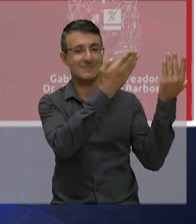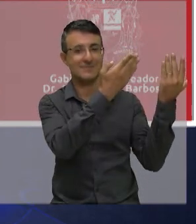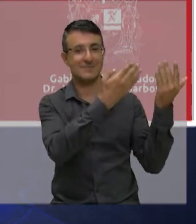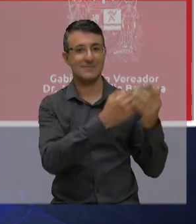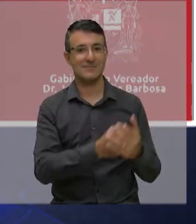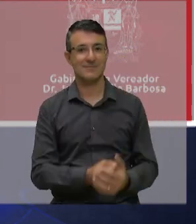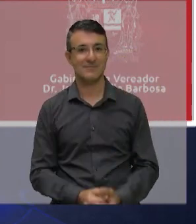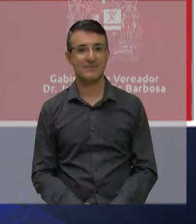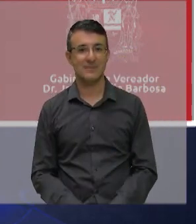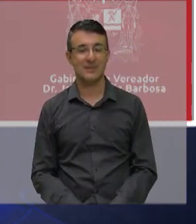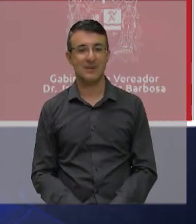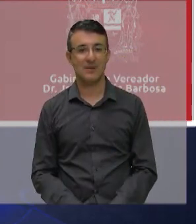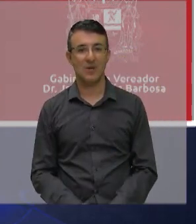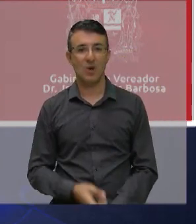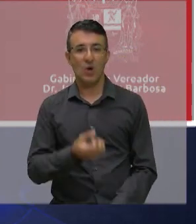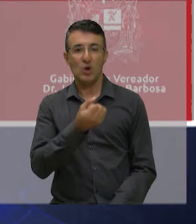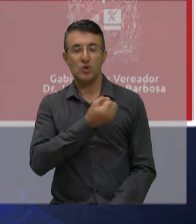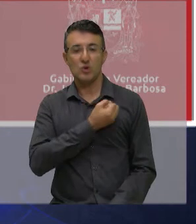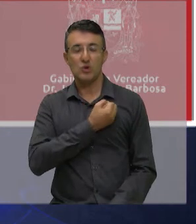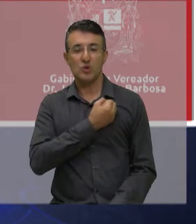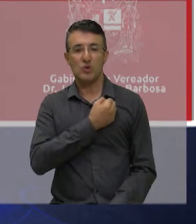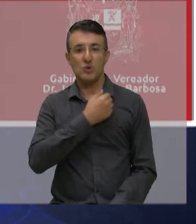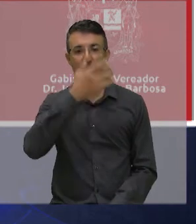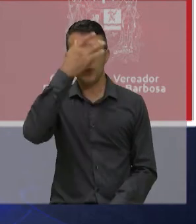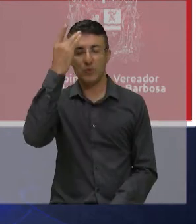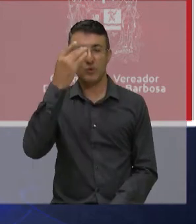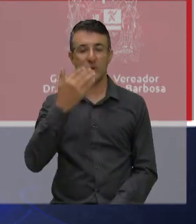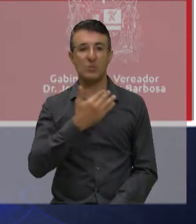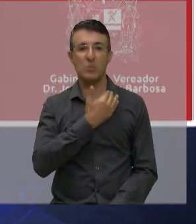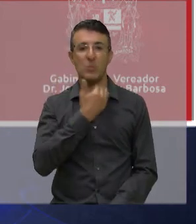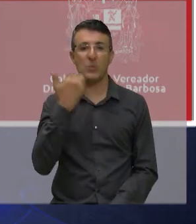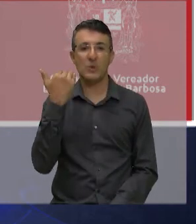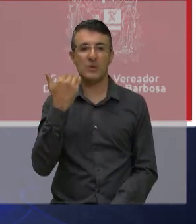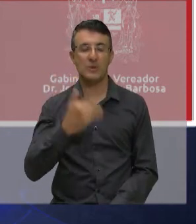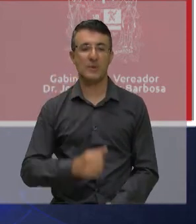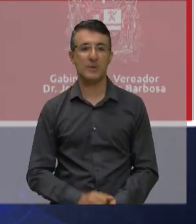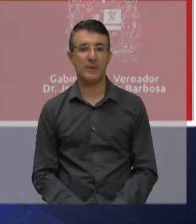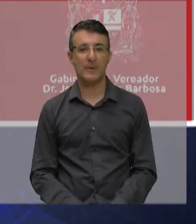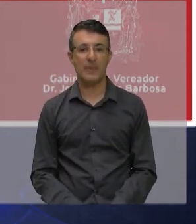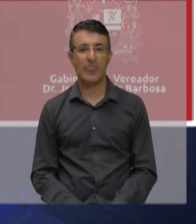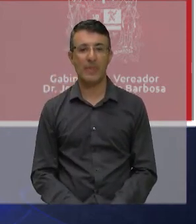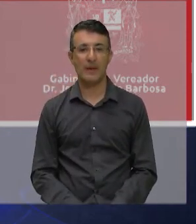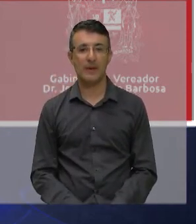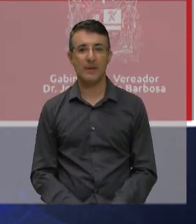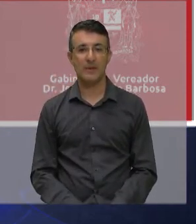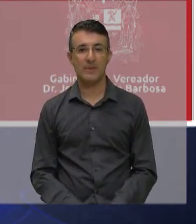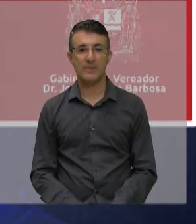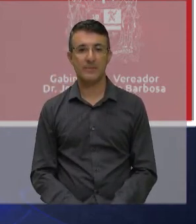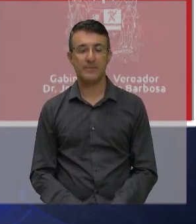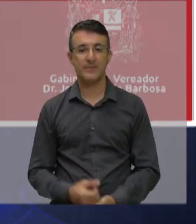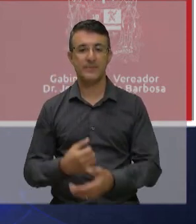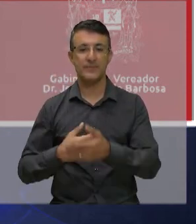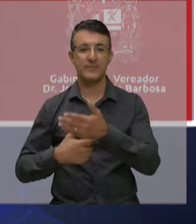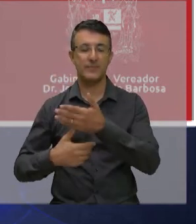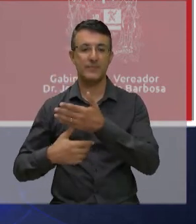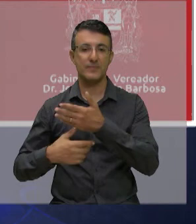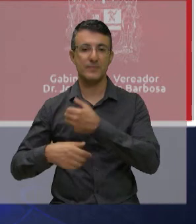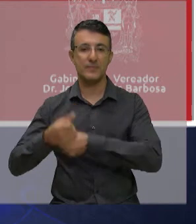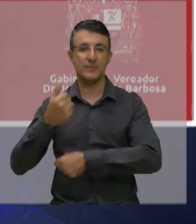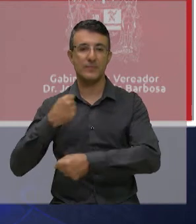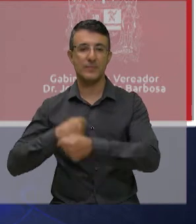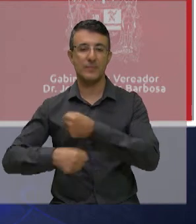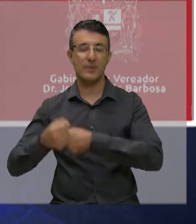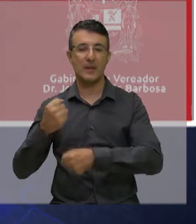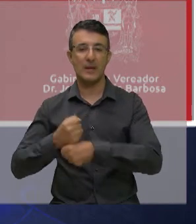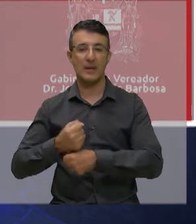você pode ver que no último ano 326 pessoas morreram em São José dos Campos de doenças cardiovasculares